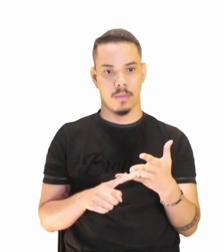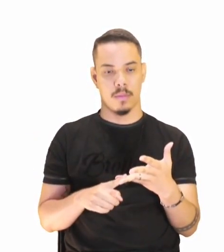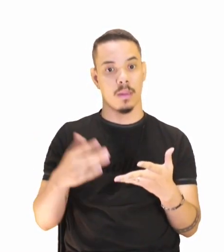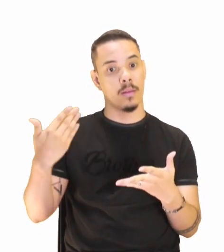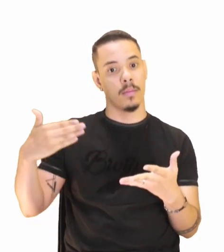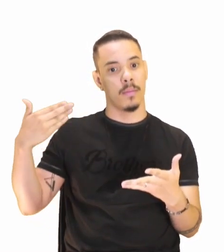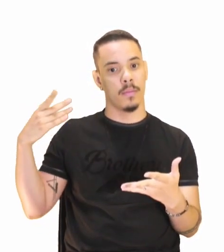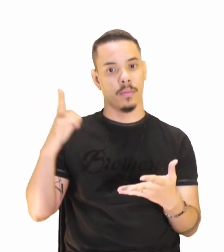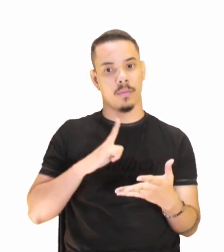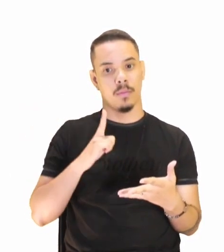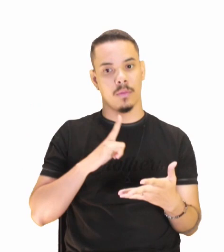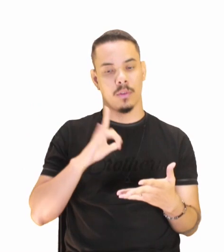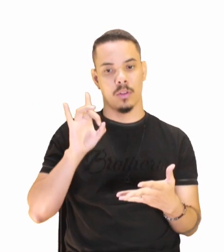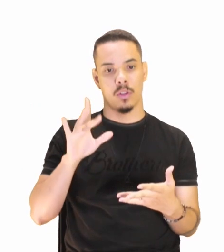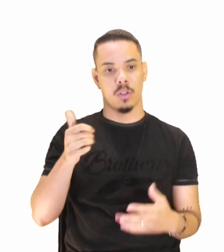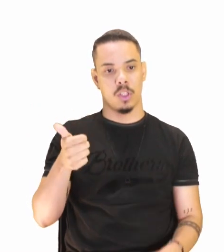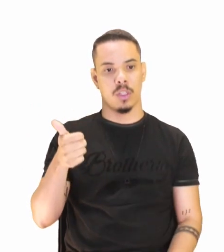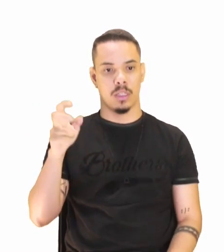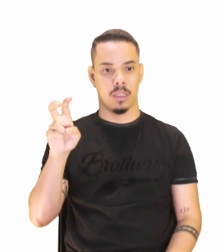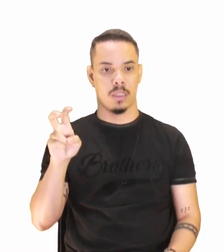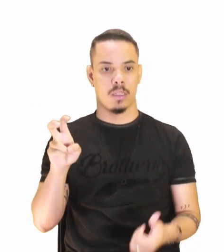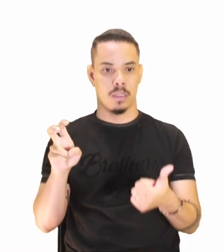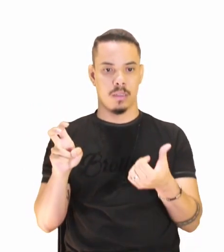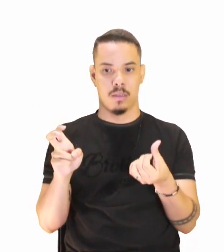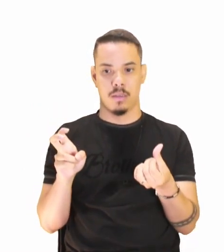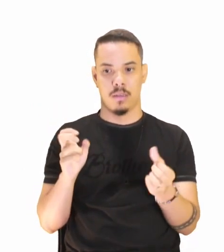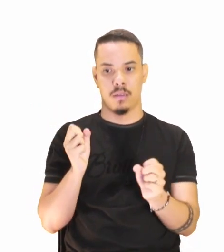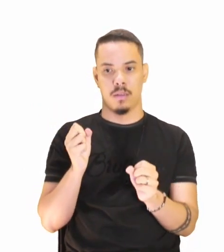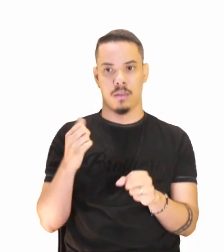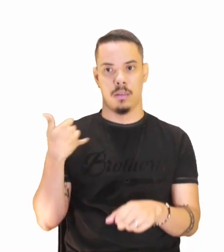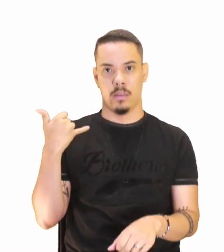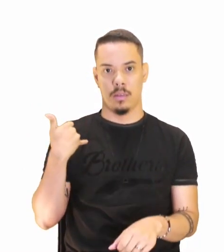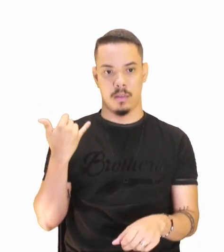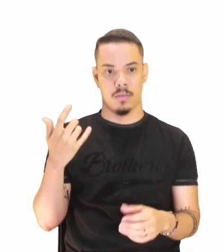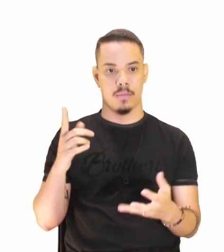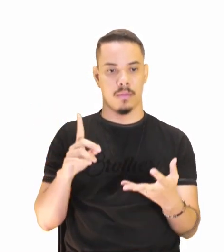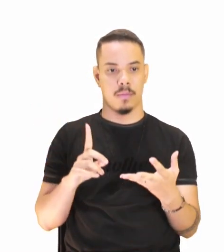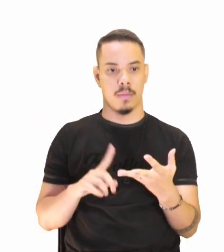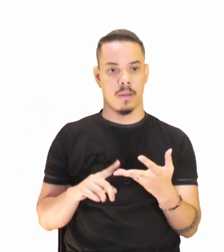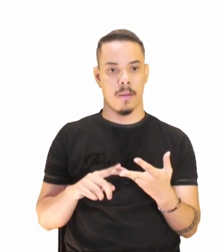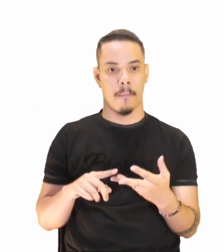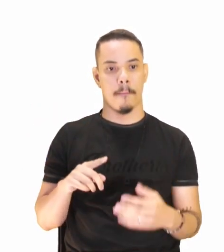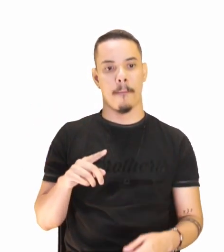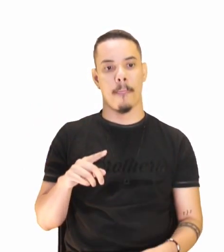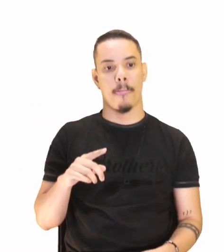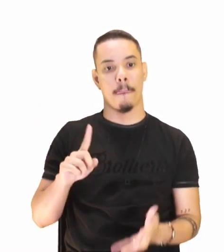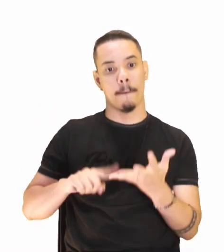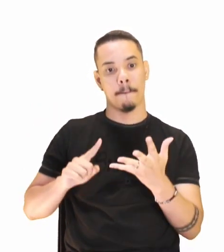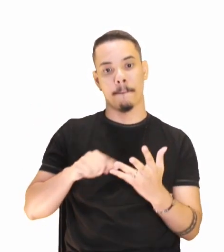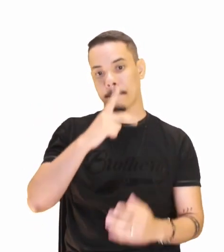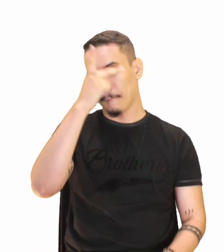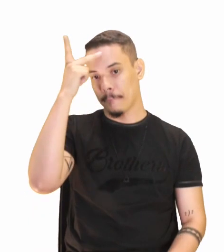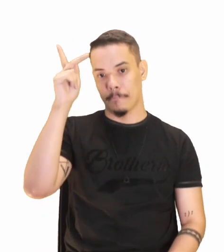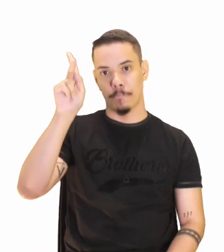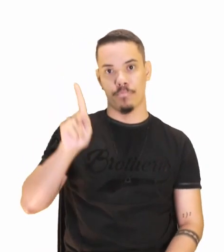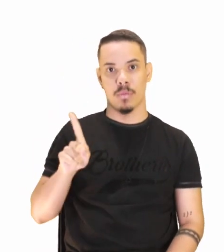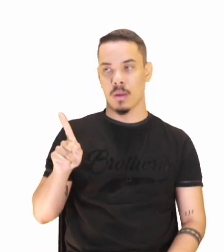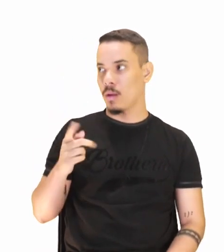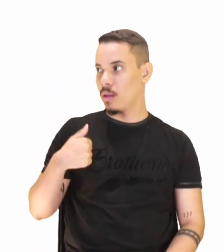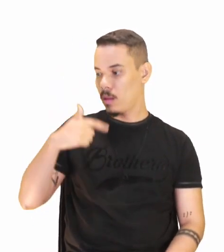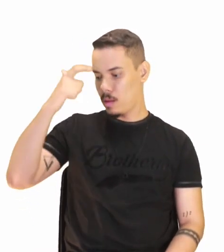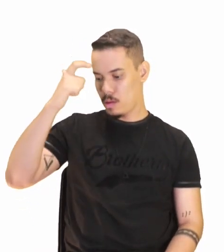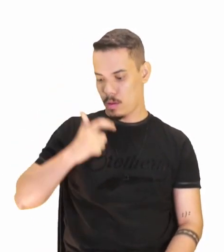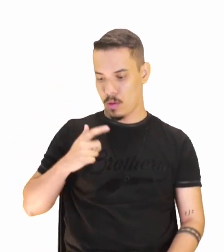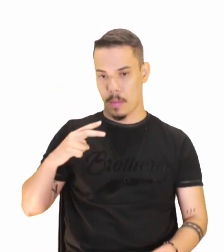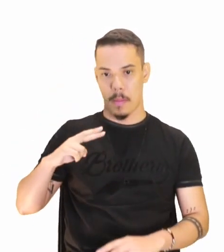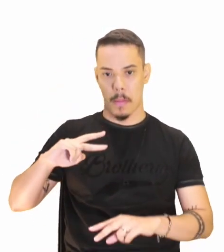Naquele tempo contava apenas uns 15 ou 16 anos. E. O indivíduo passa a outro indivíduo para